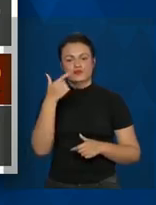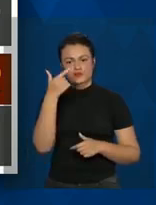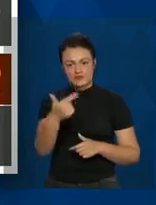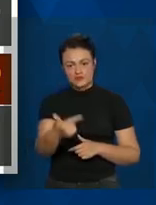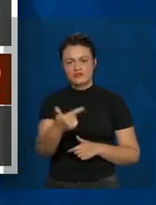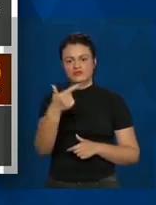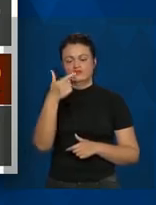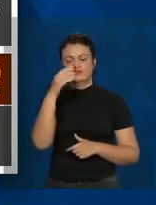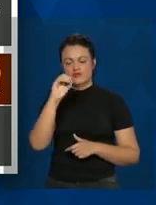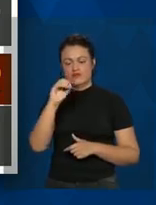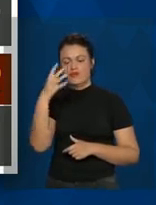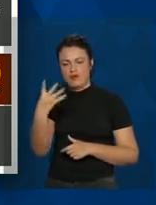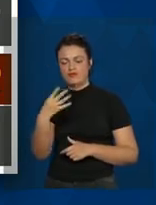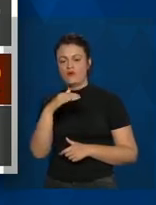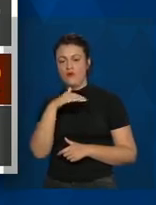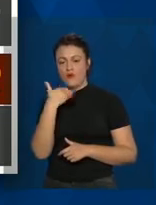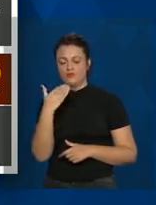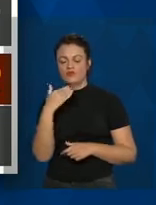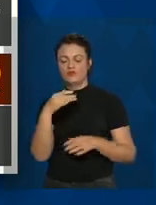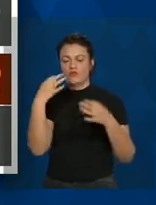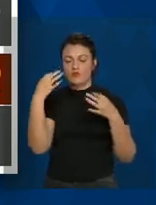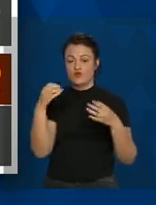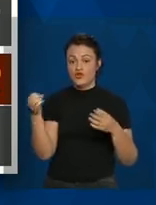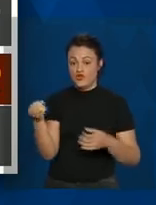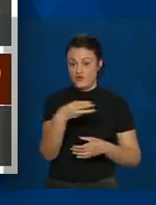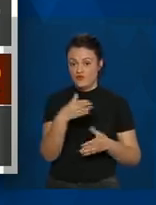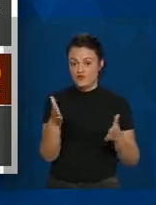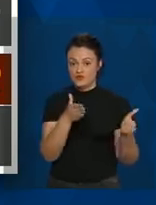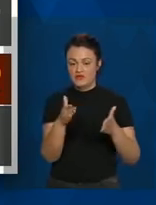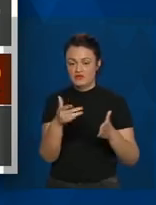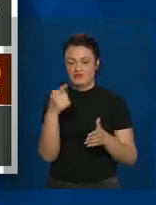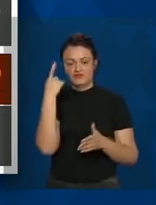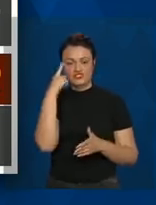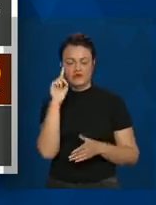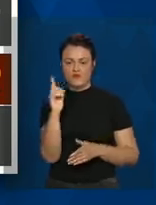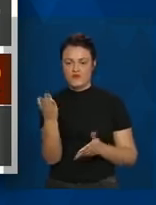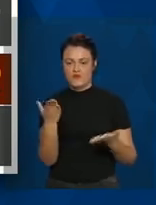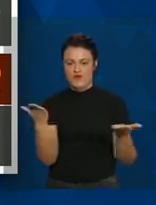204 óbitos novos nas últimas 24 horas,